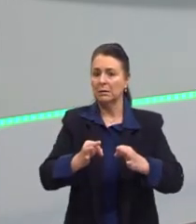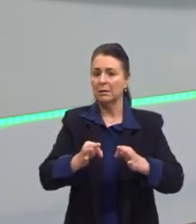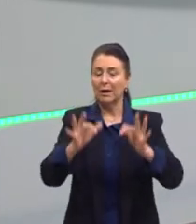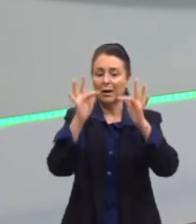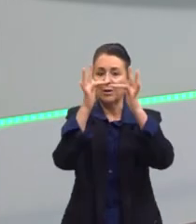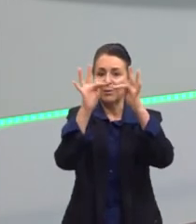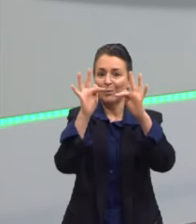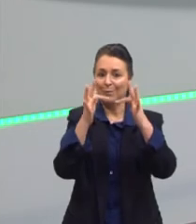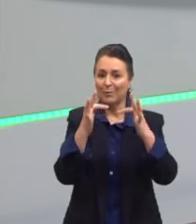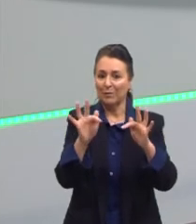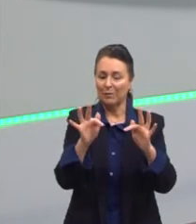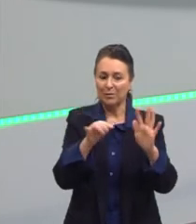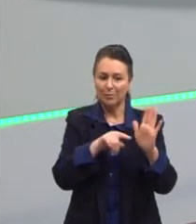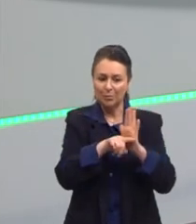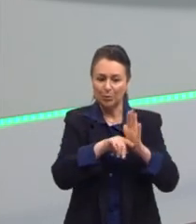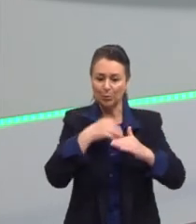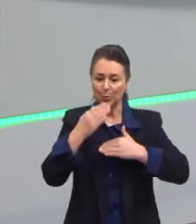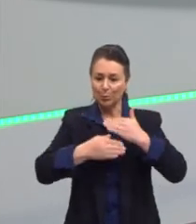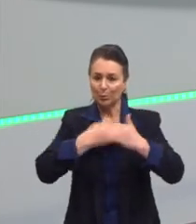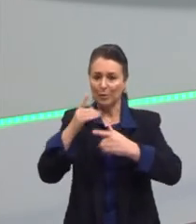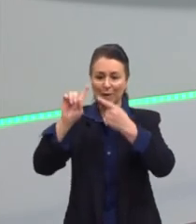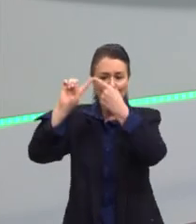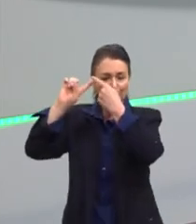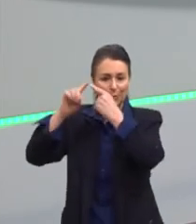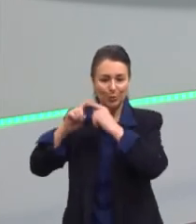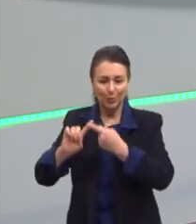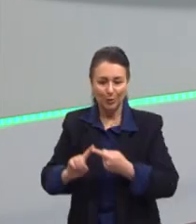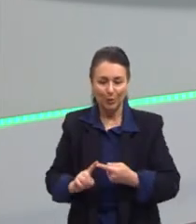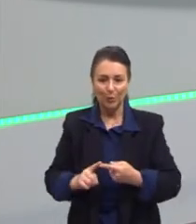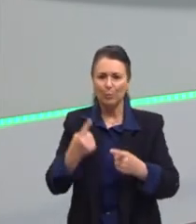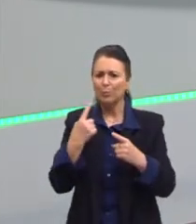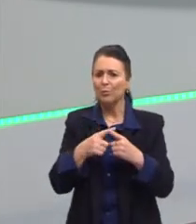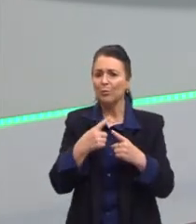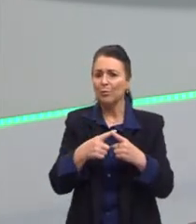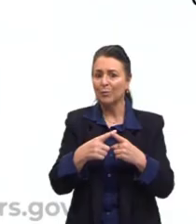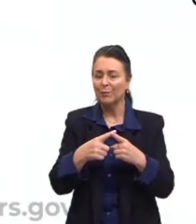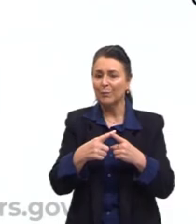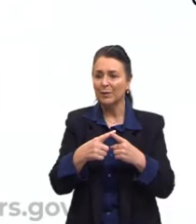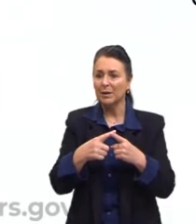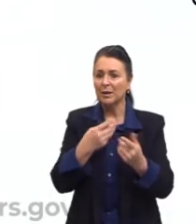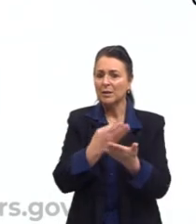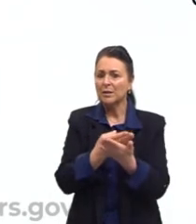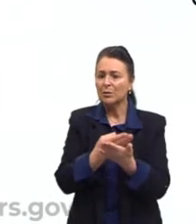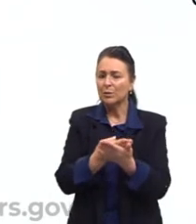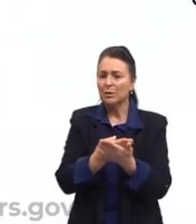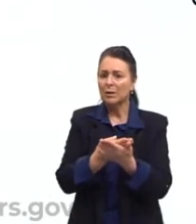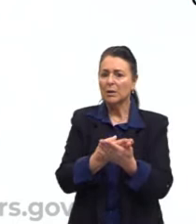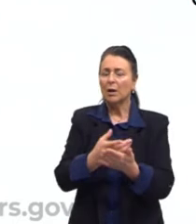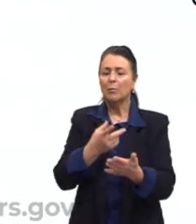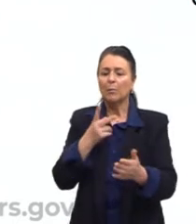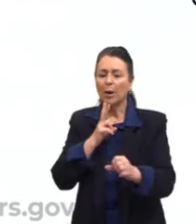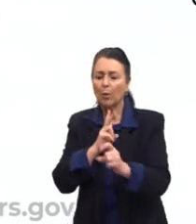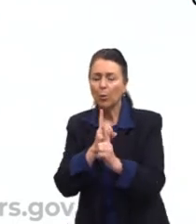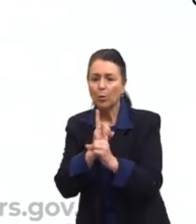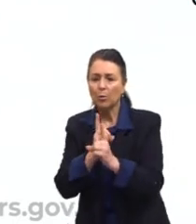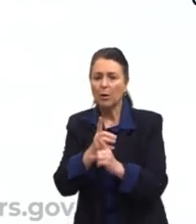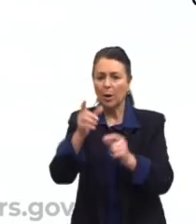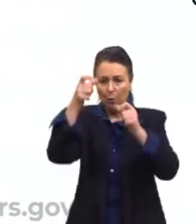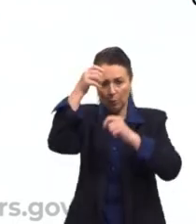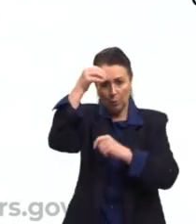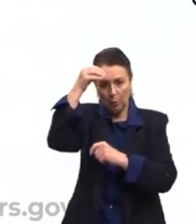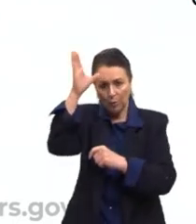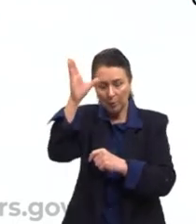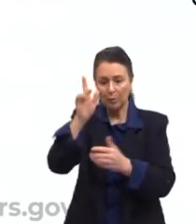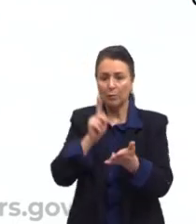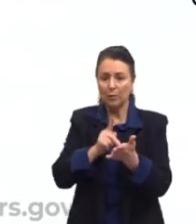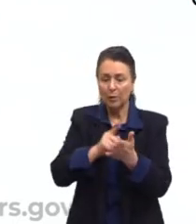frase questionando o processo lógico. Por que a gente estuda a lógica? Buscar o conhecimento verdadeiro das preocupações do ser